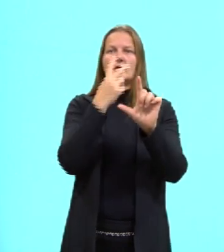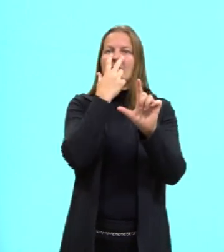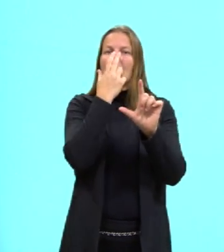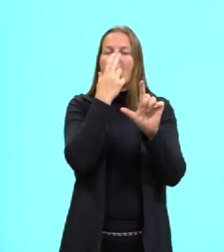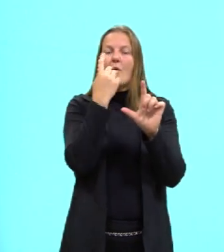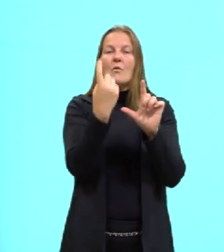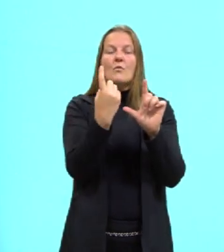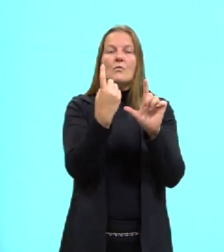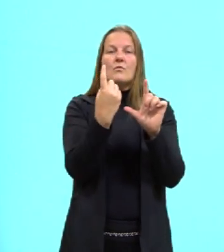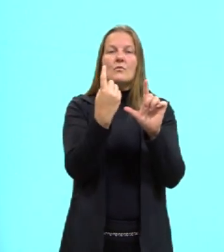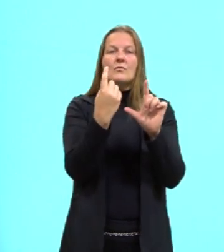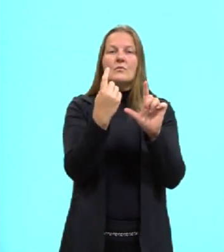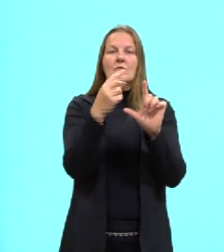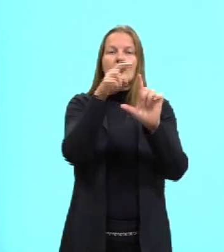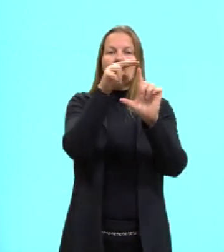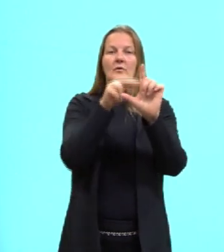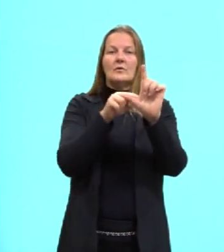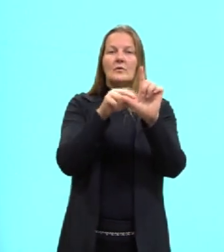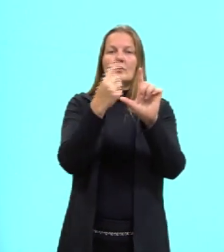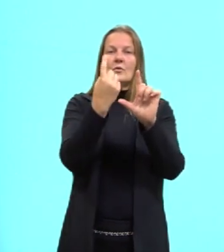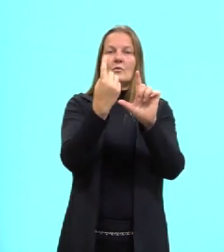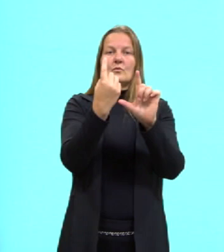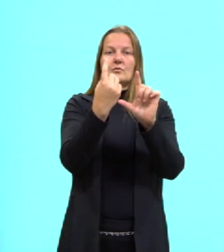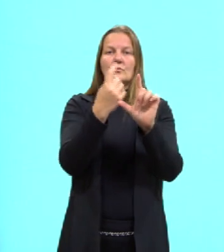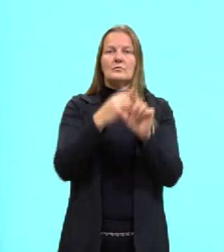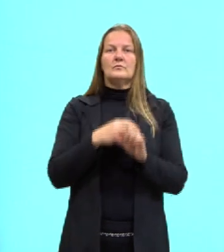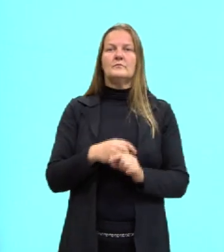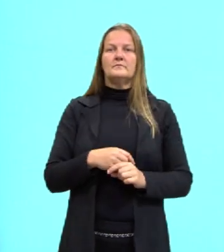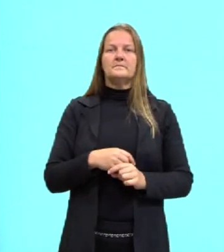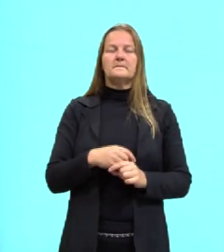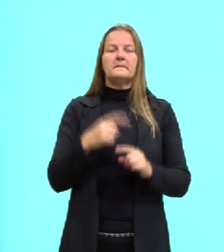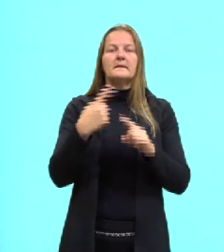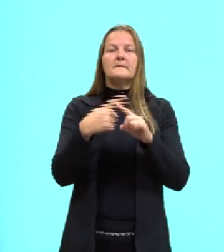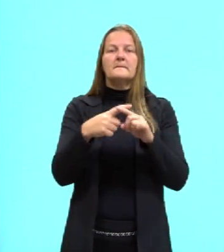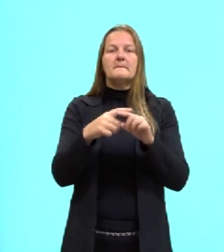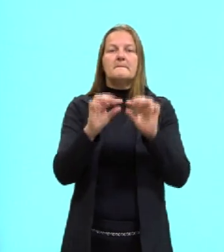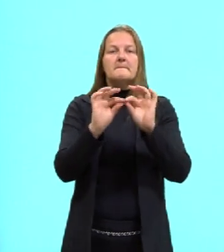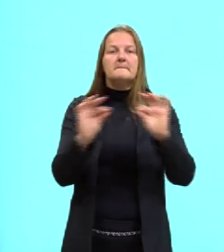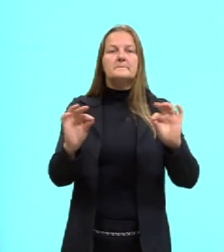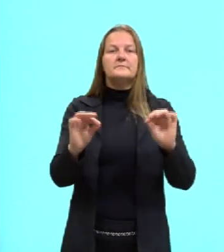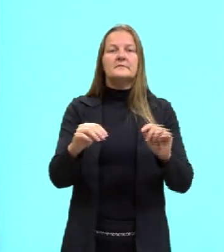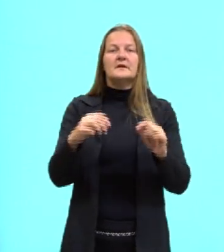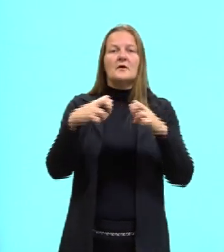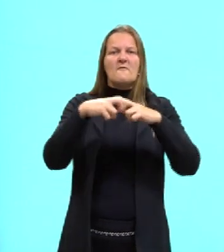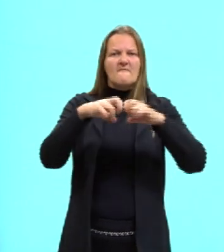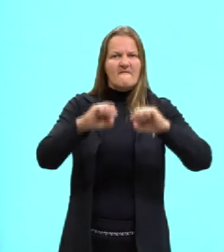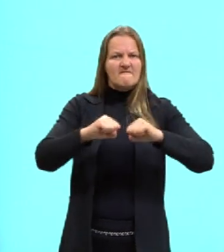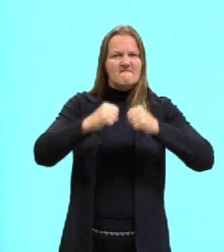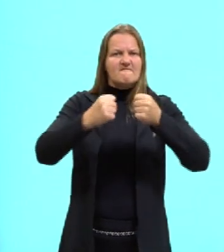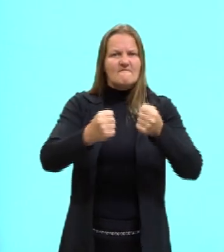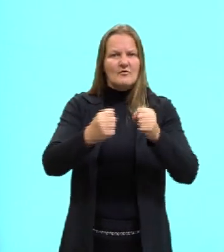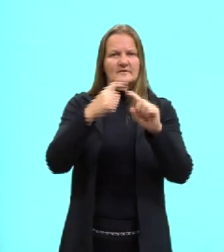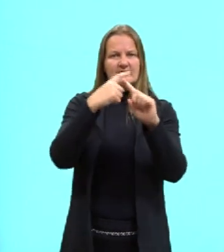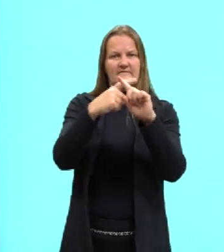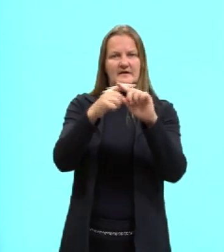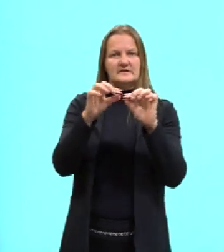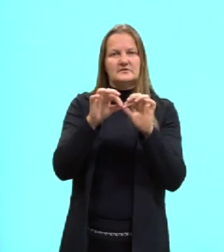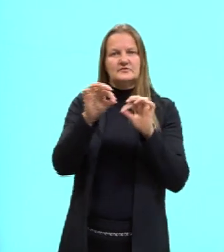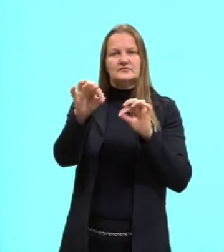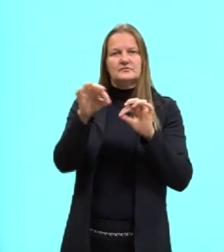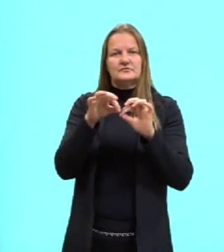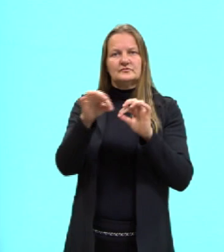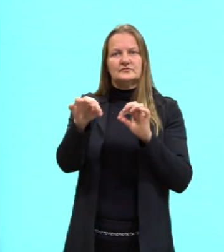Então, a gente consegue simplificar o trabalho para ser força multiplicado pela distância.